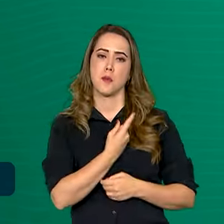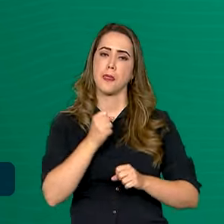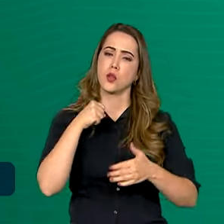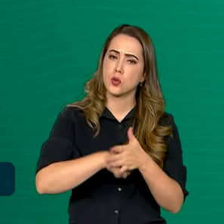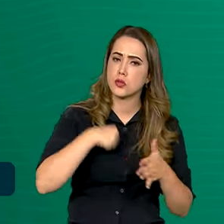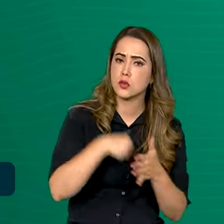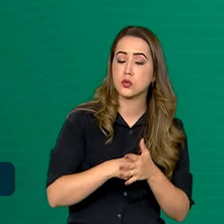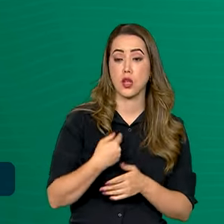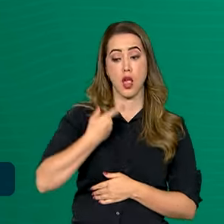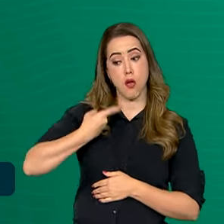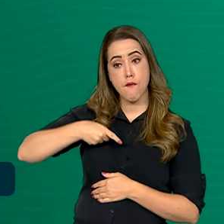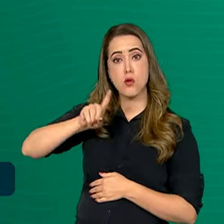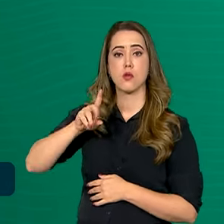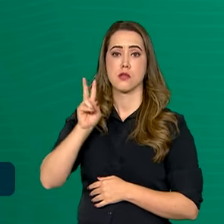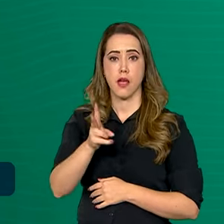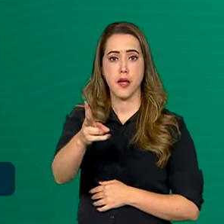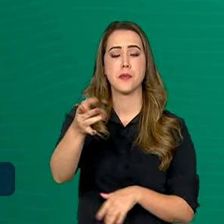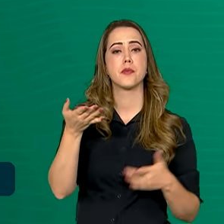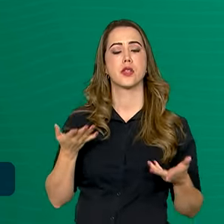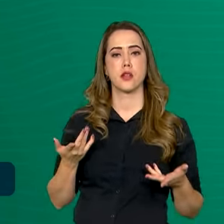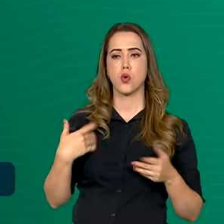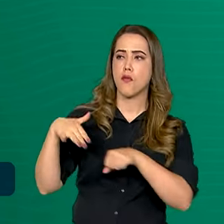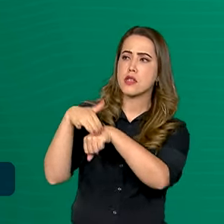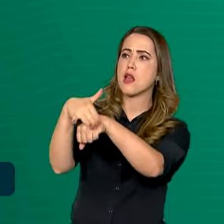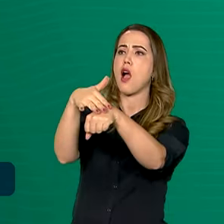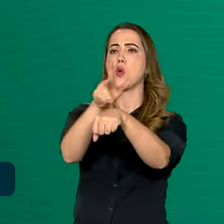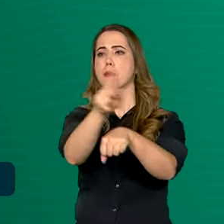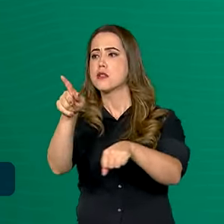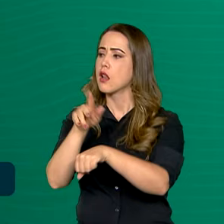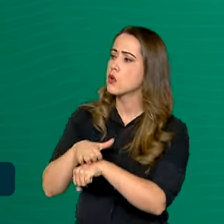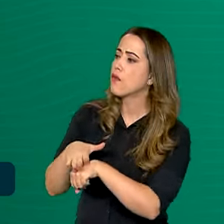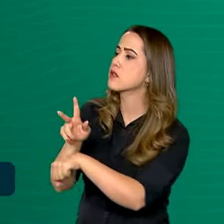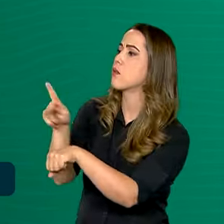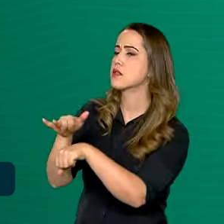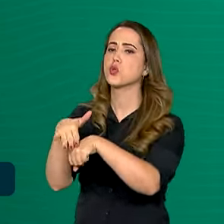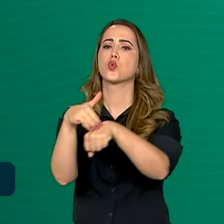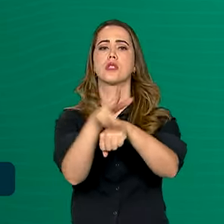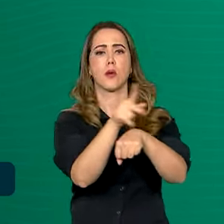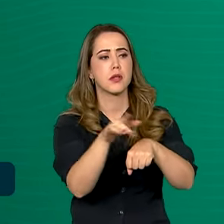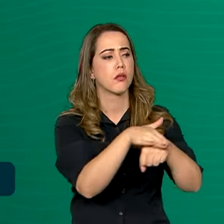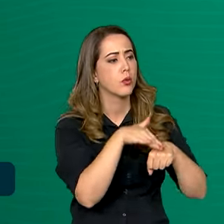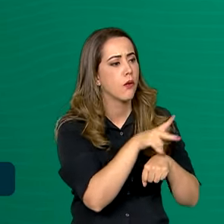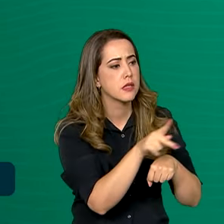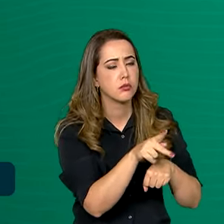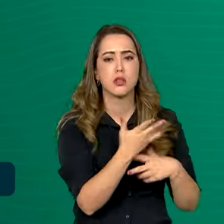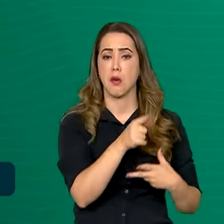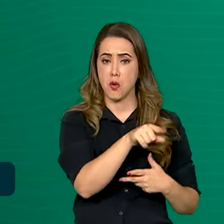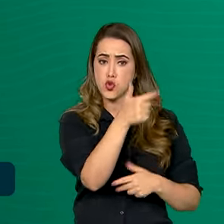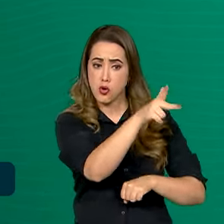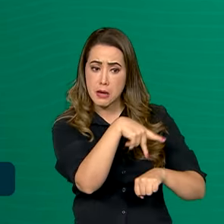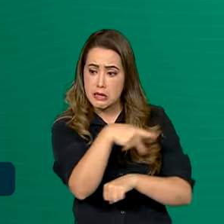que eu vou continuar conversando com todos os presidentes que for possível conversar para que a gente consiga libertar os